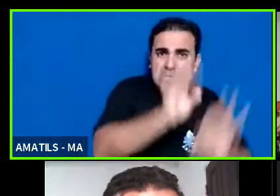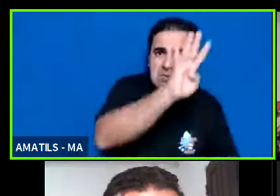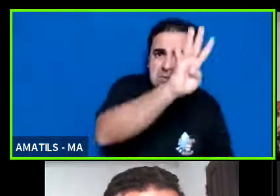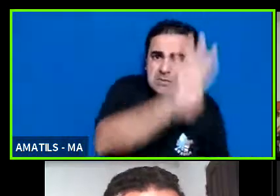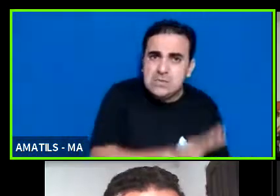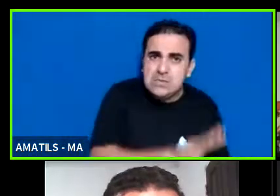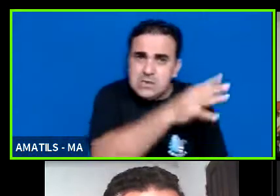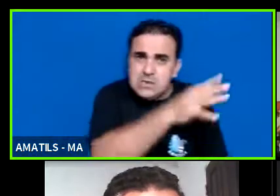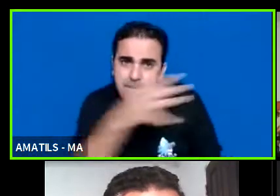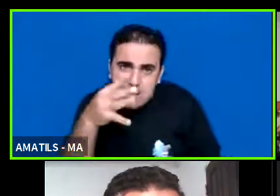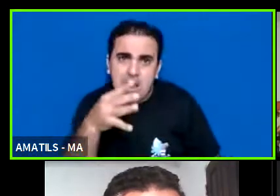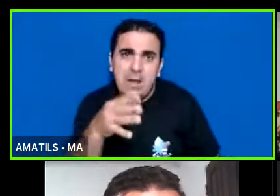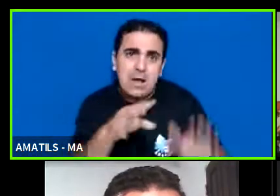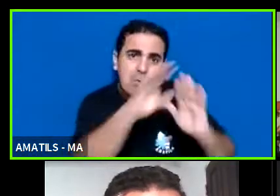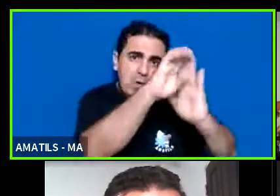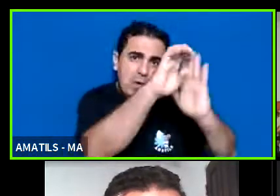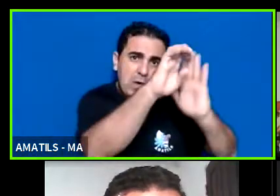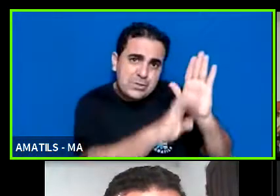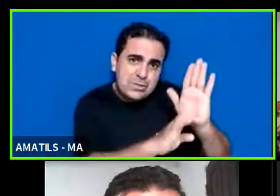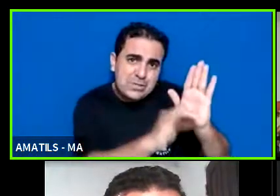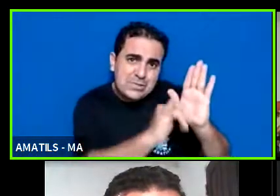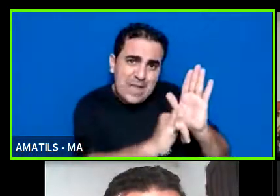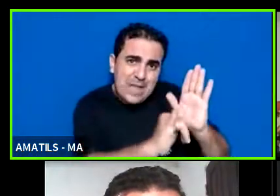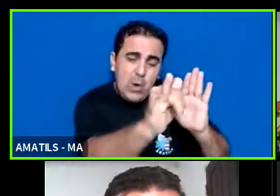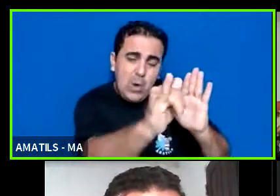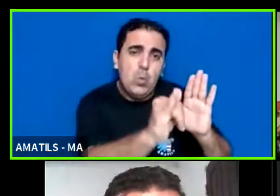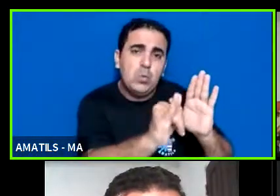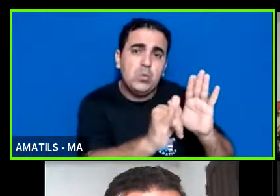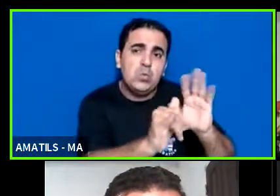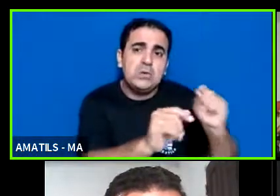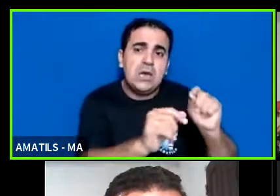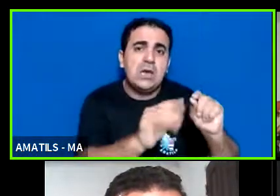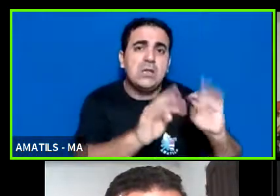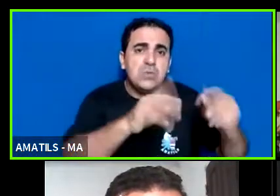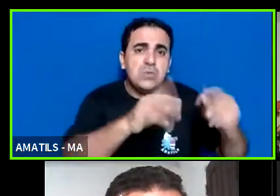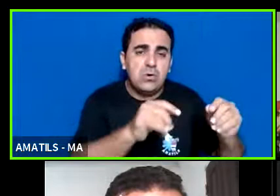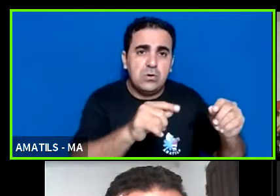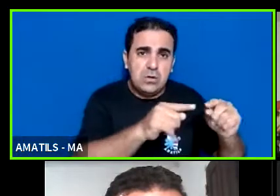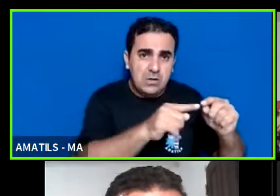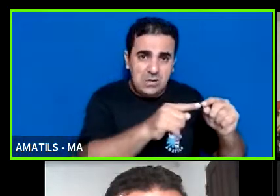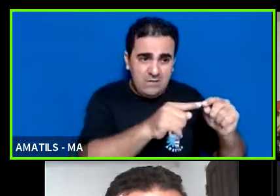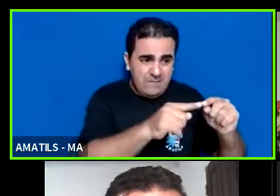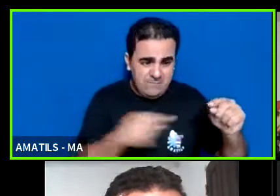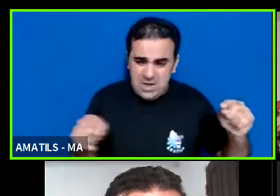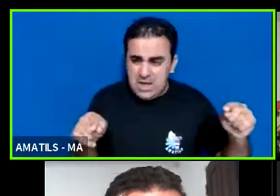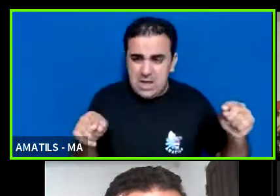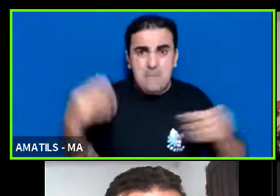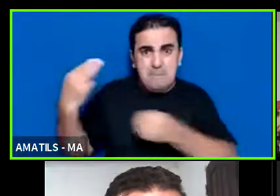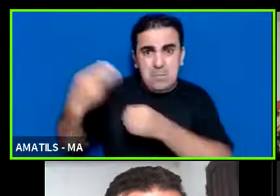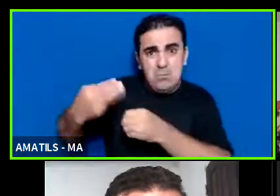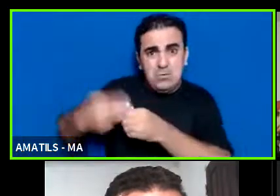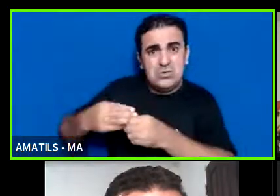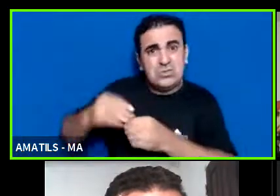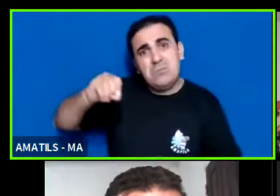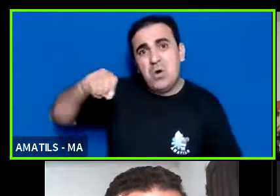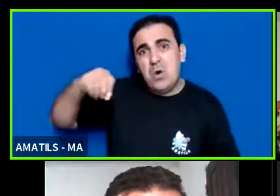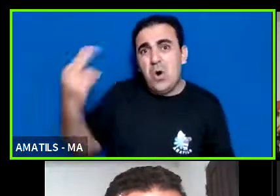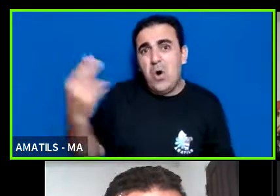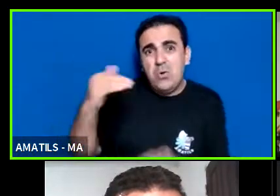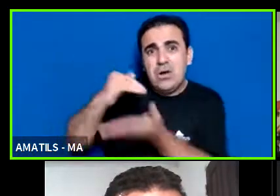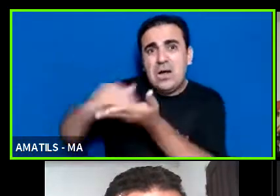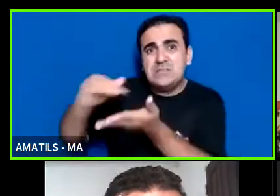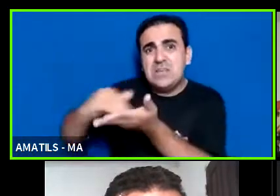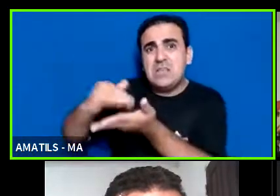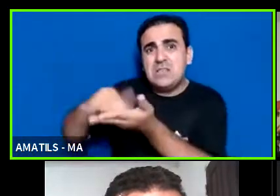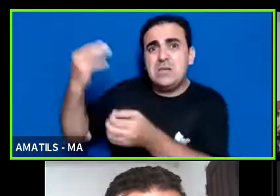no edital as quantidades que podem passar para os municípios ou deixa aberto que cada município que tem a secretaria de